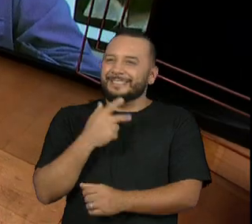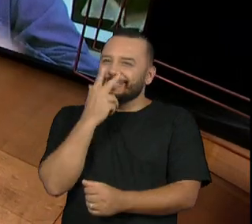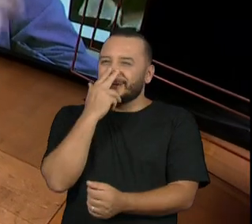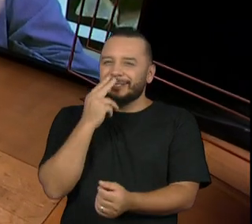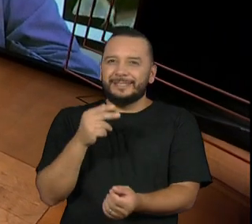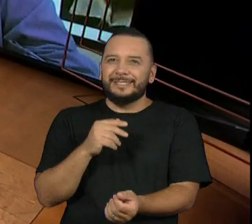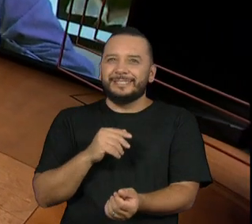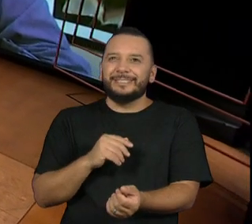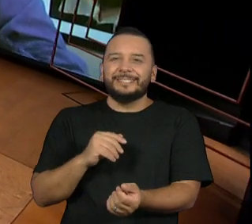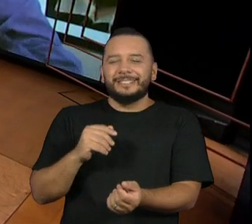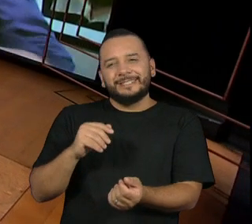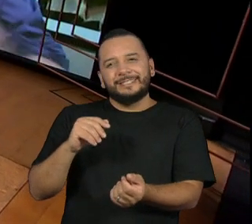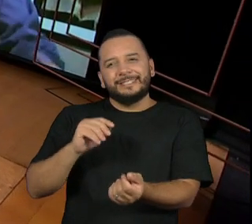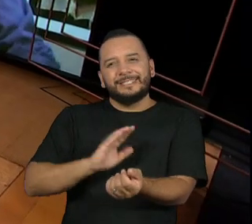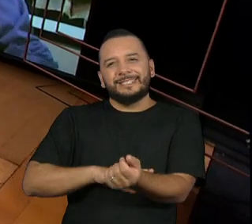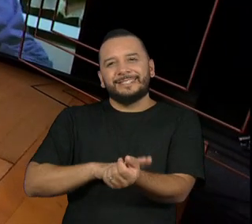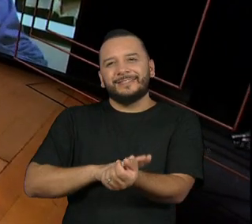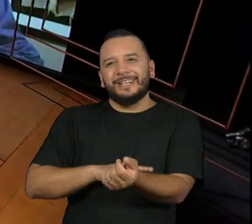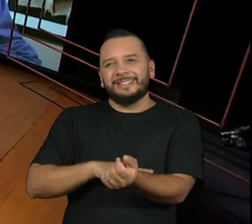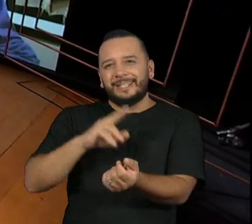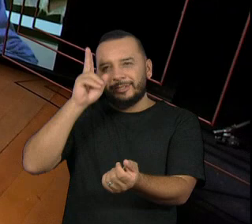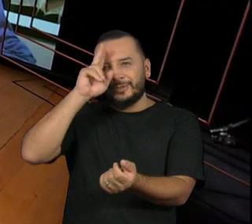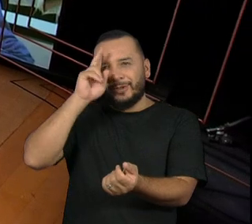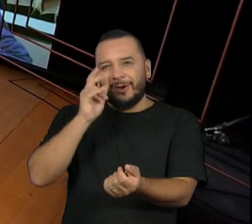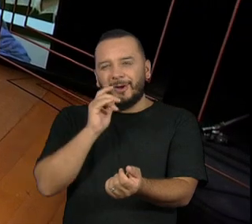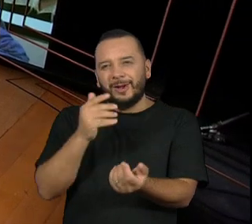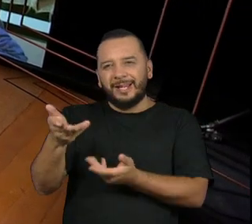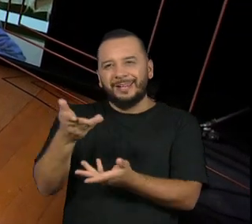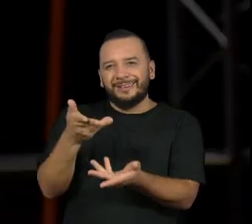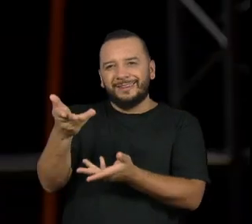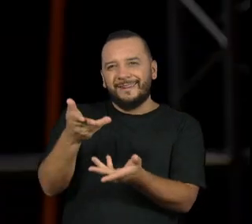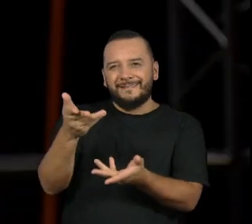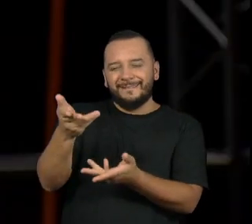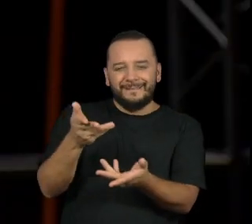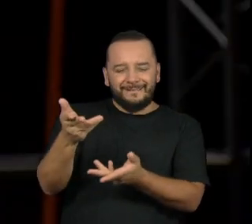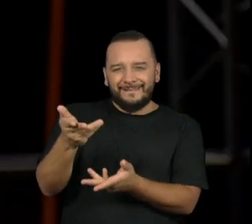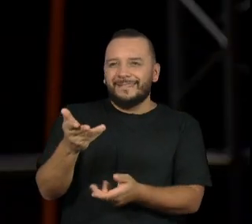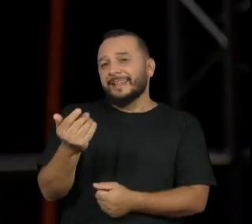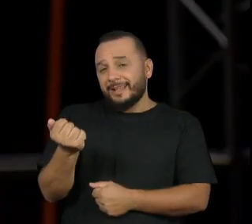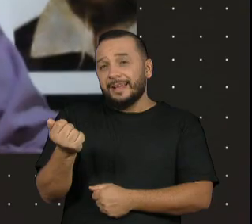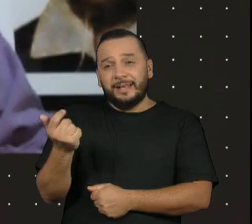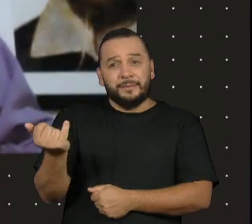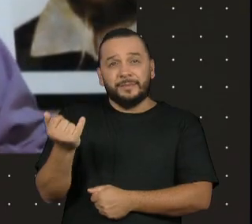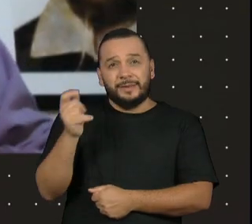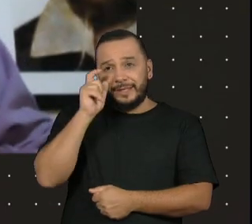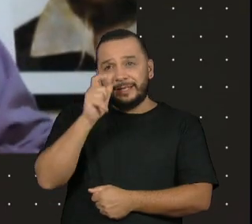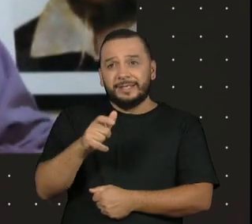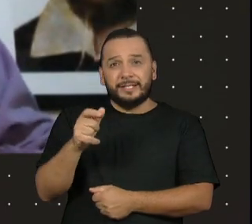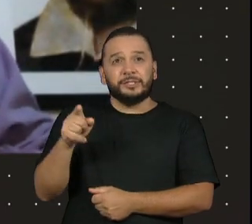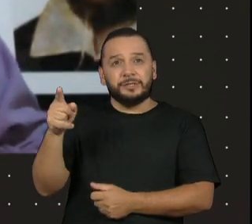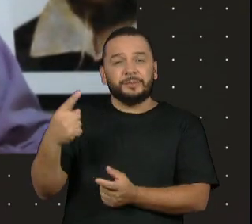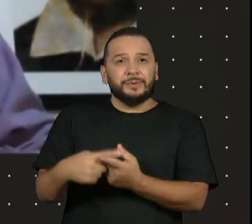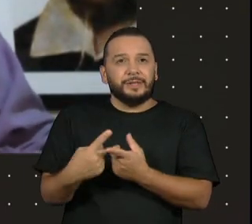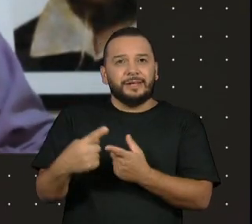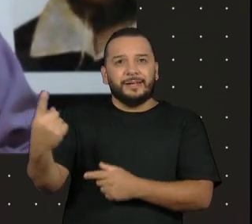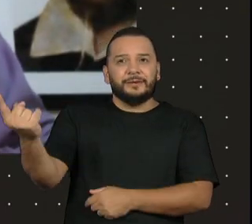Vou contar uma história que eu acho que como é um tema bastante candente aqui, é interessante. Ele veio fazer